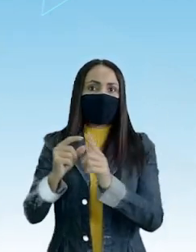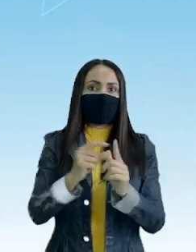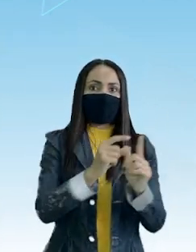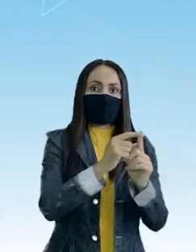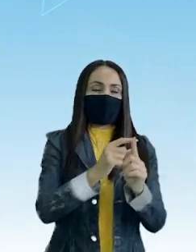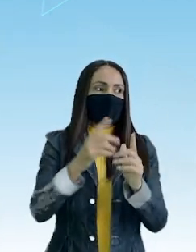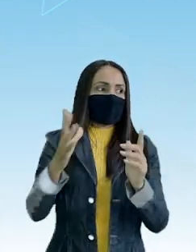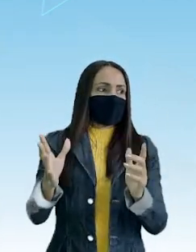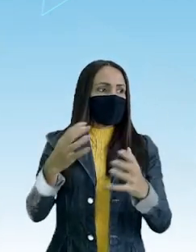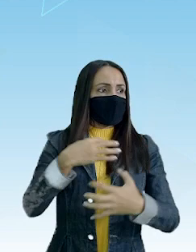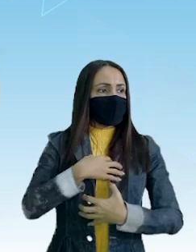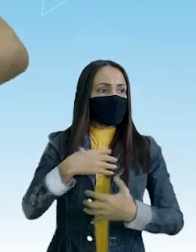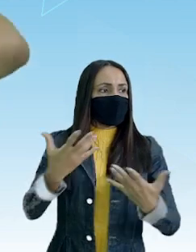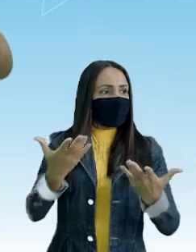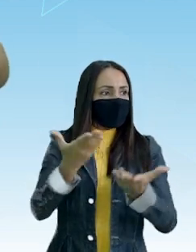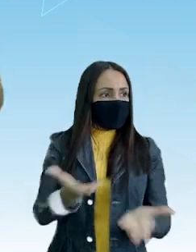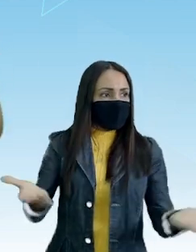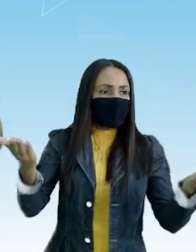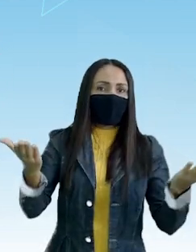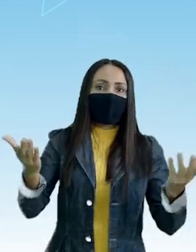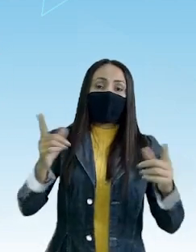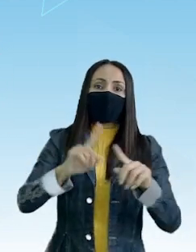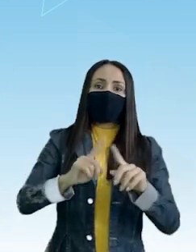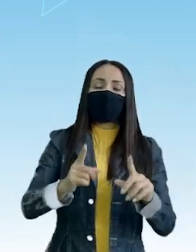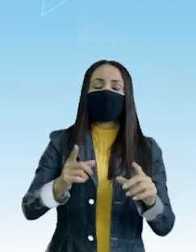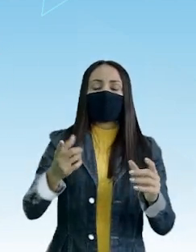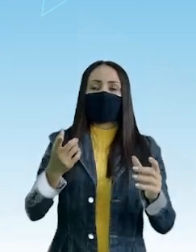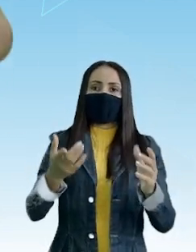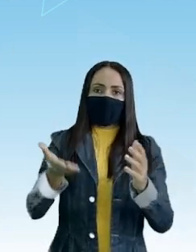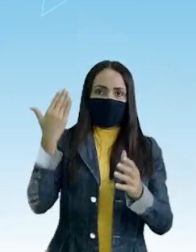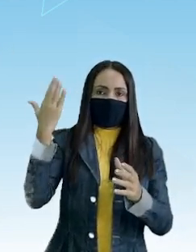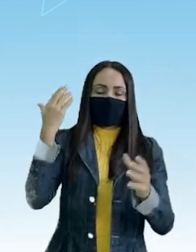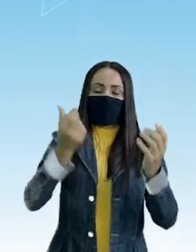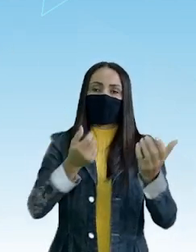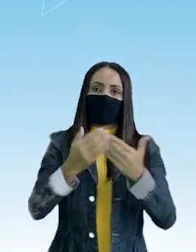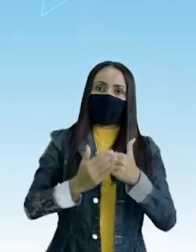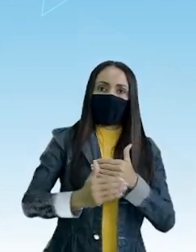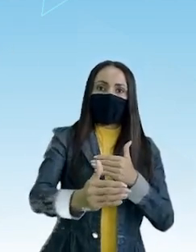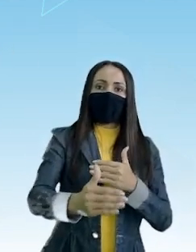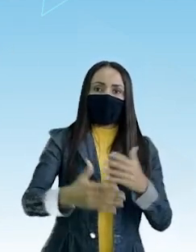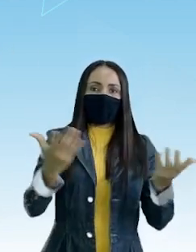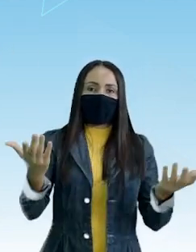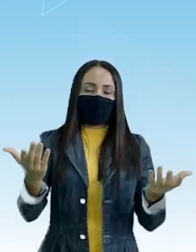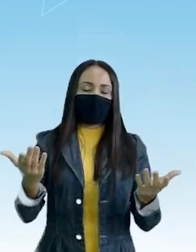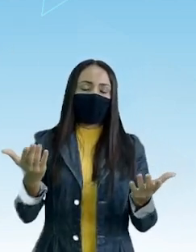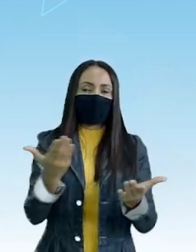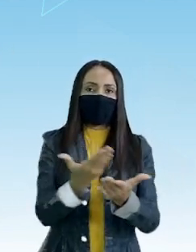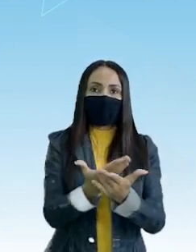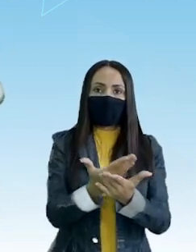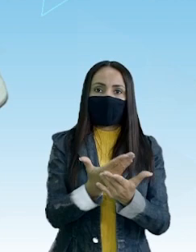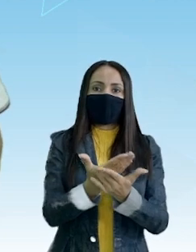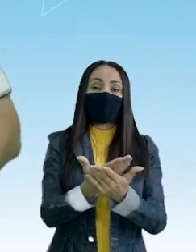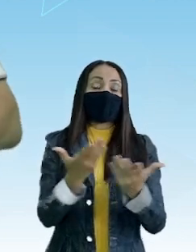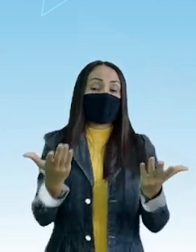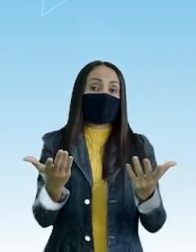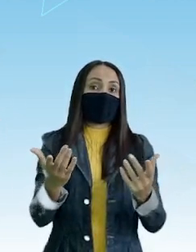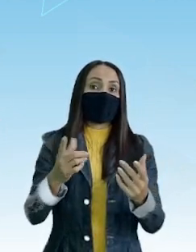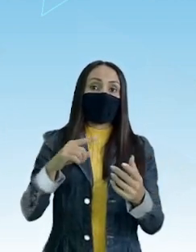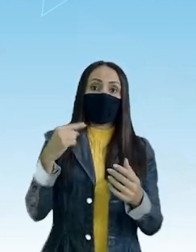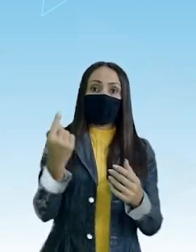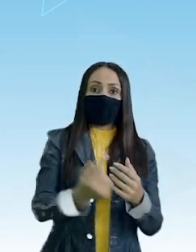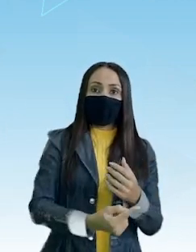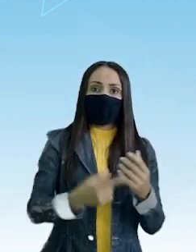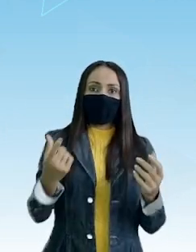sentido É isso aí, mas antes de mergulharmos nesse mundo do sentido, certo? E do